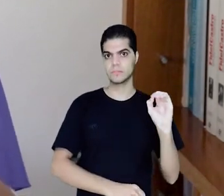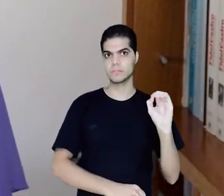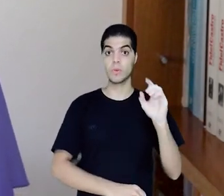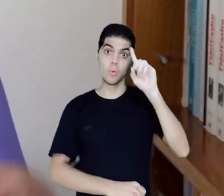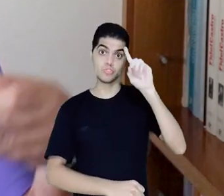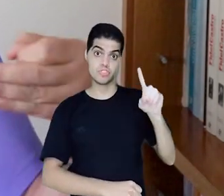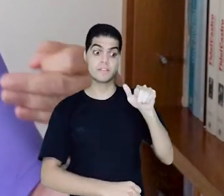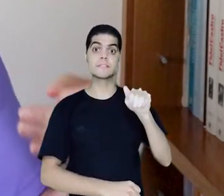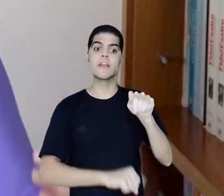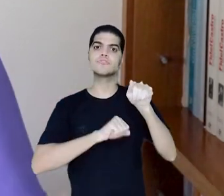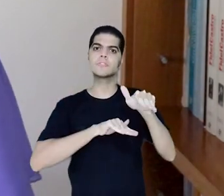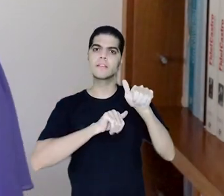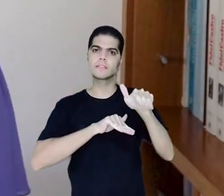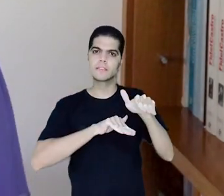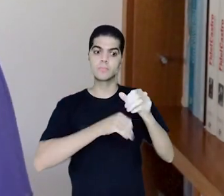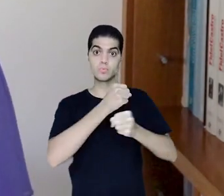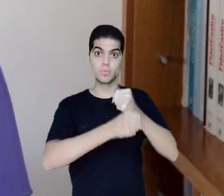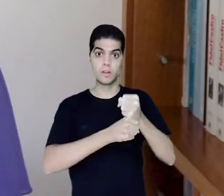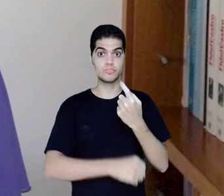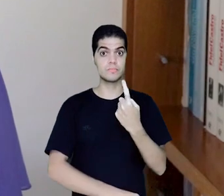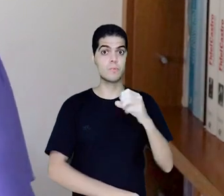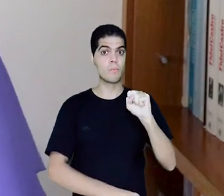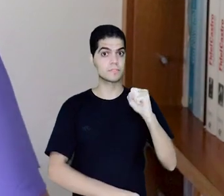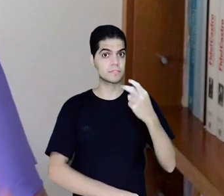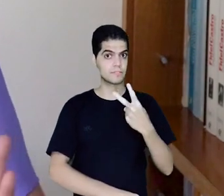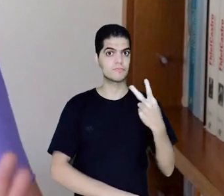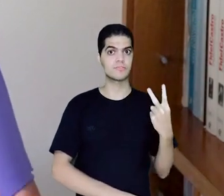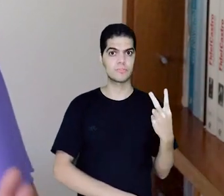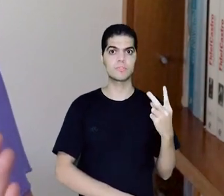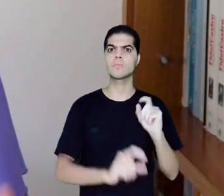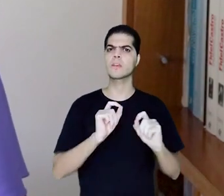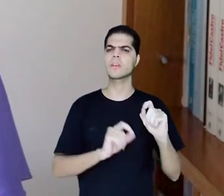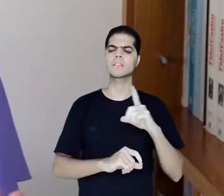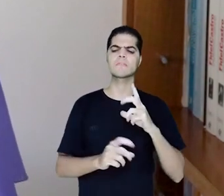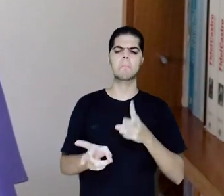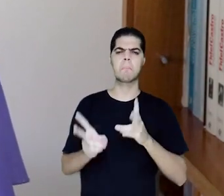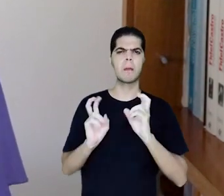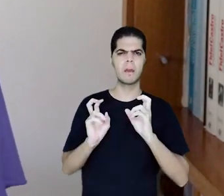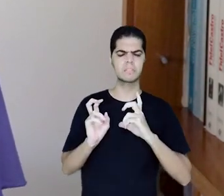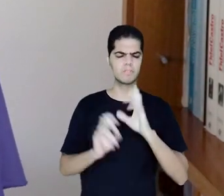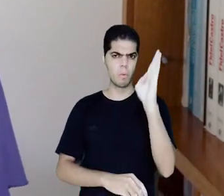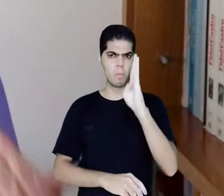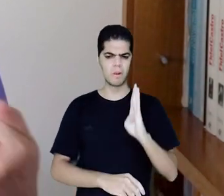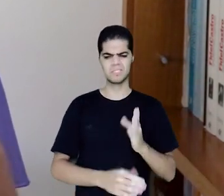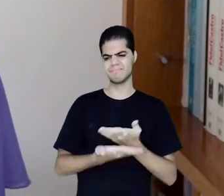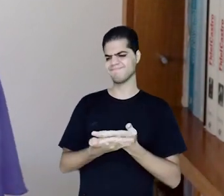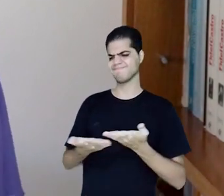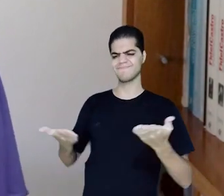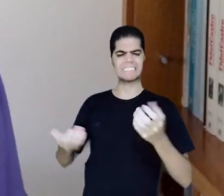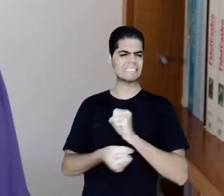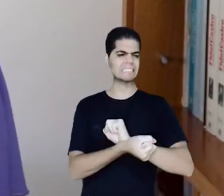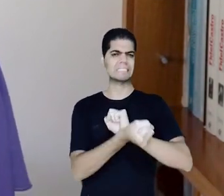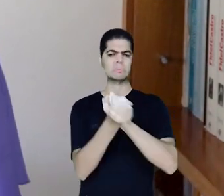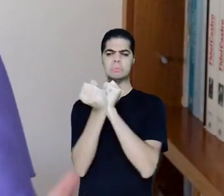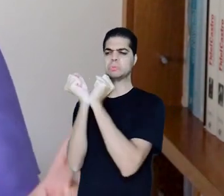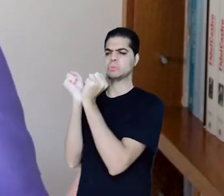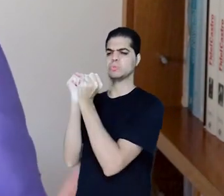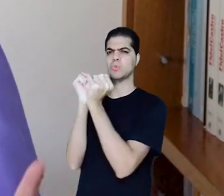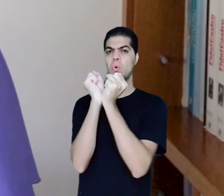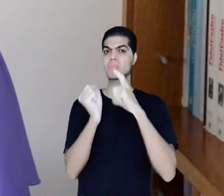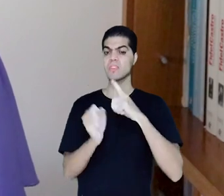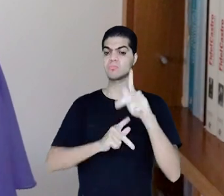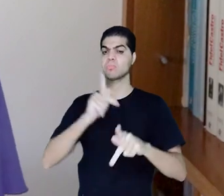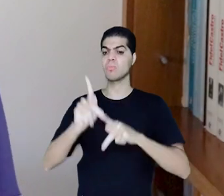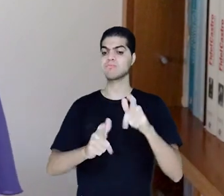7 de setembro de 1822 se deu quando o Brasil ainda estava sujeito à mais brutal escravidão da